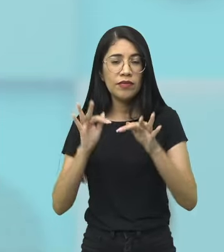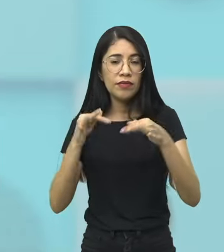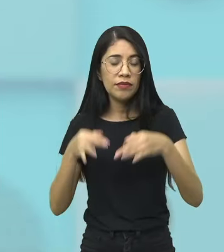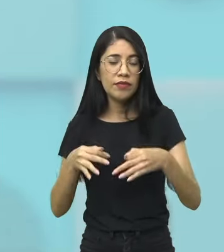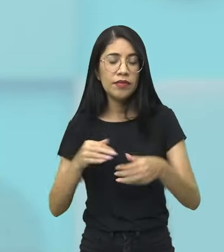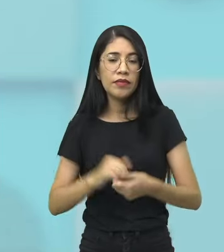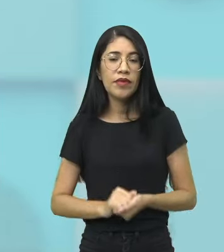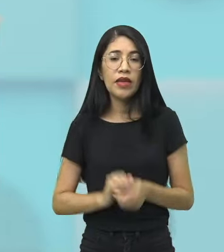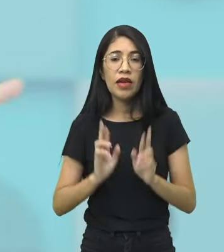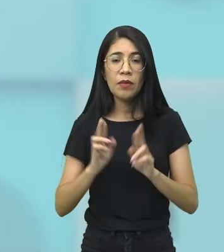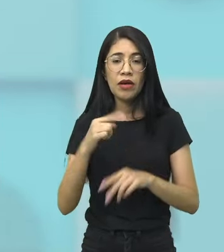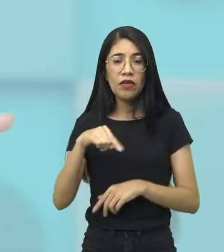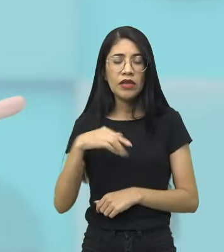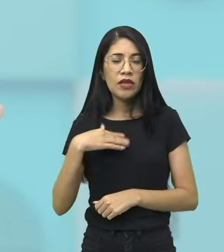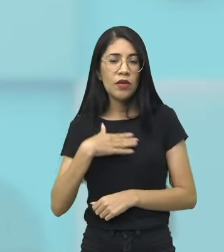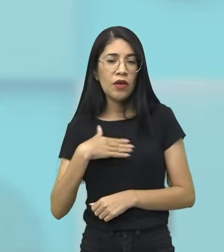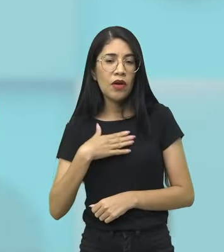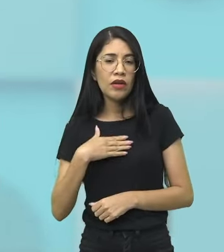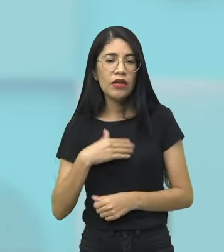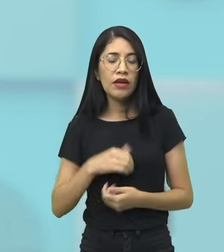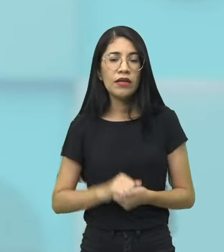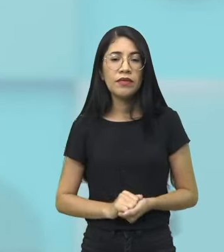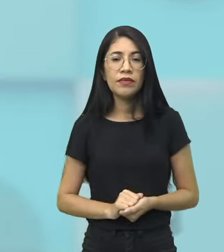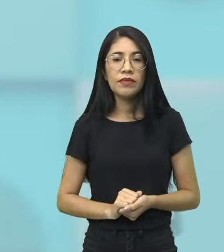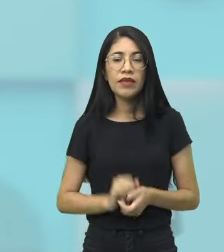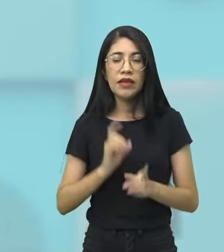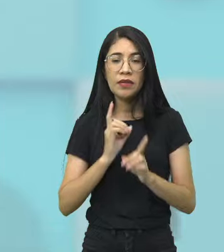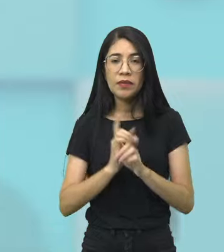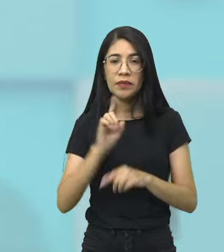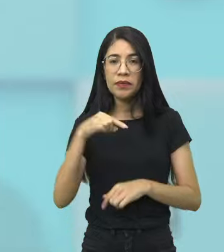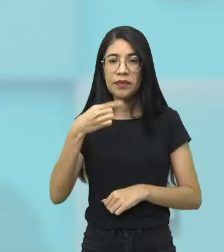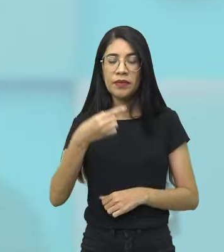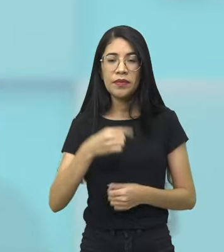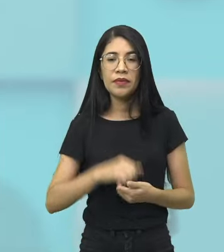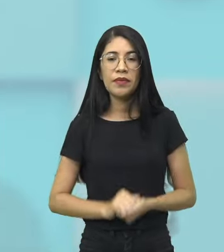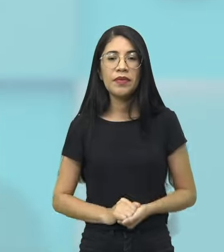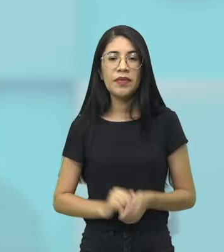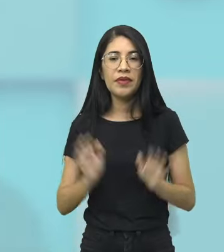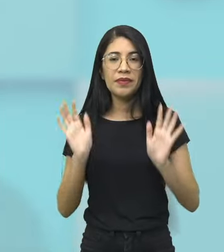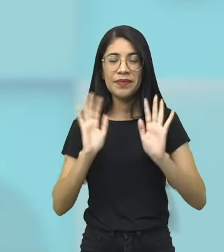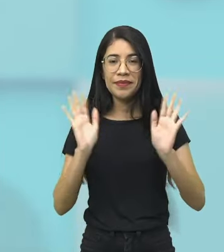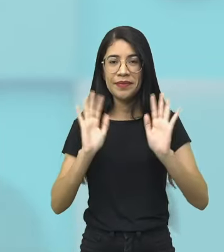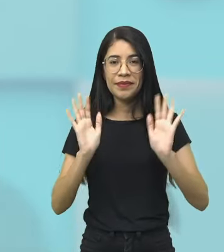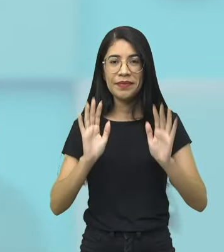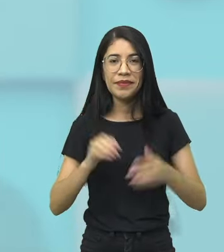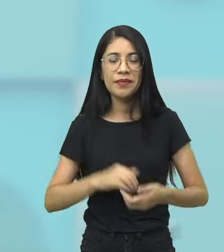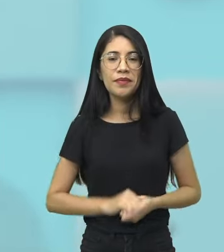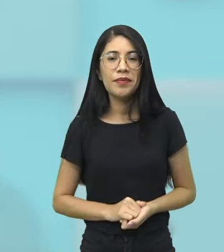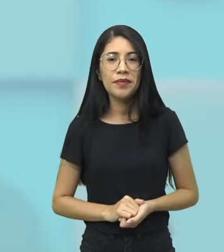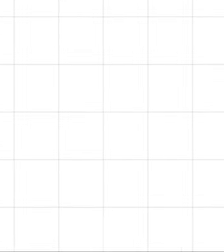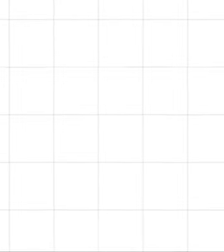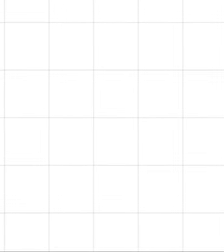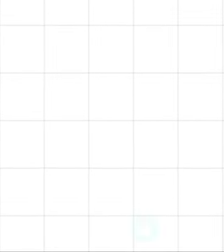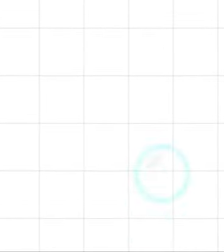aqui. Espero que vocês tenham gostado. E até a próxima. Tchau!